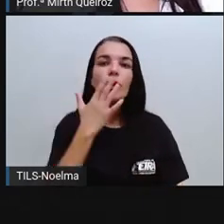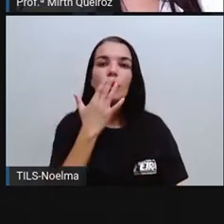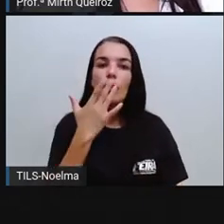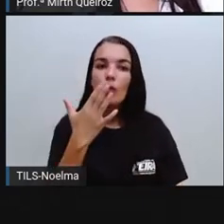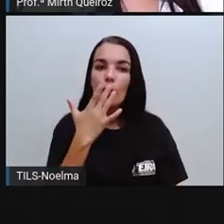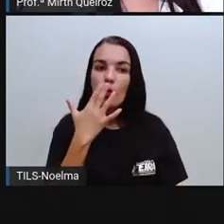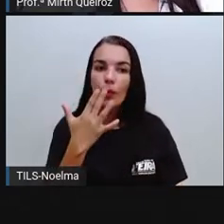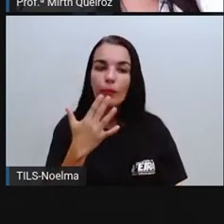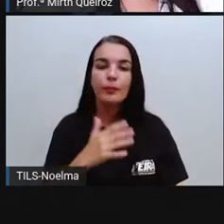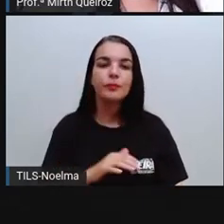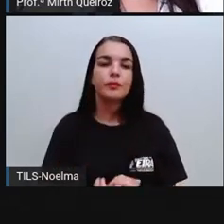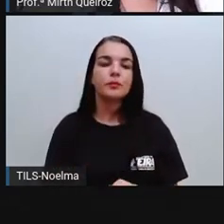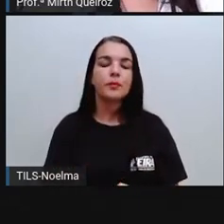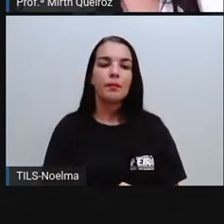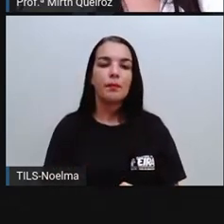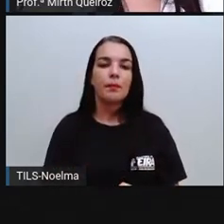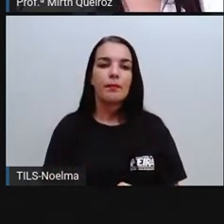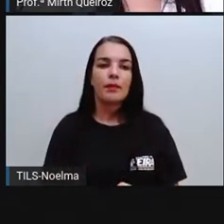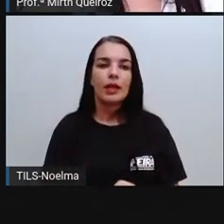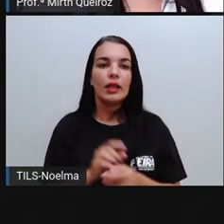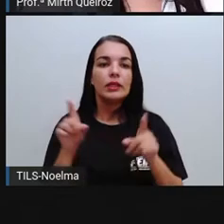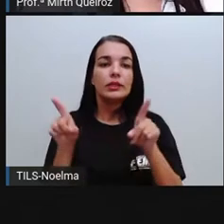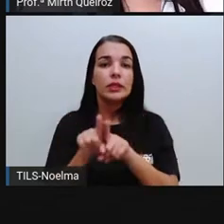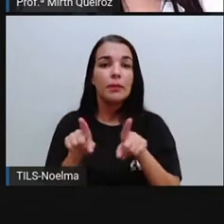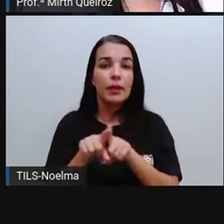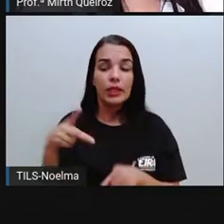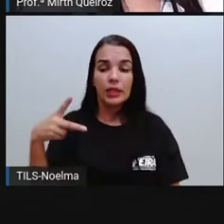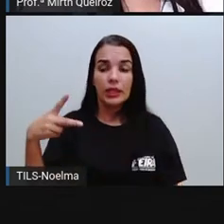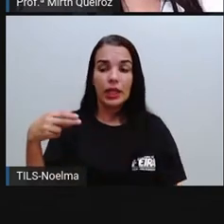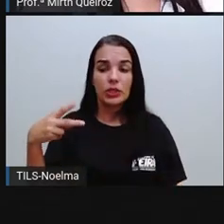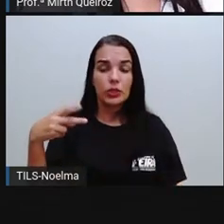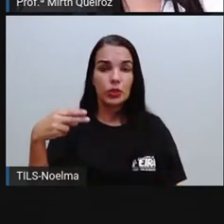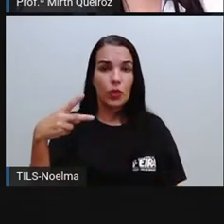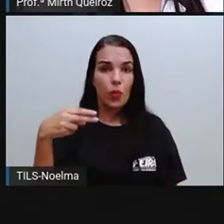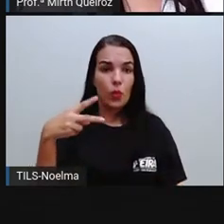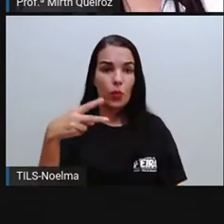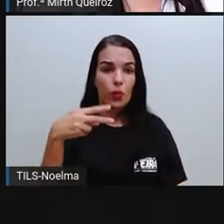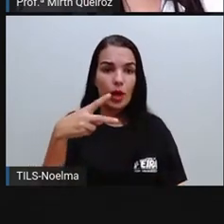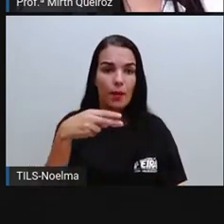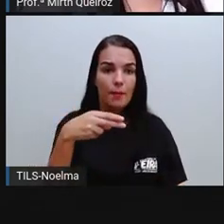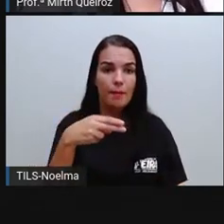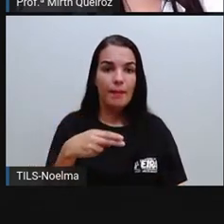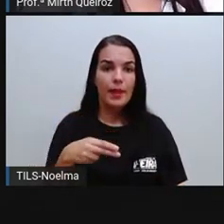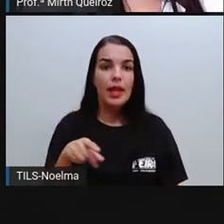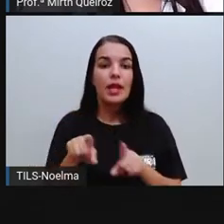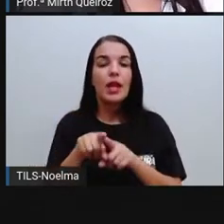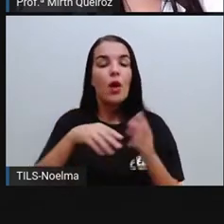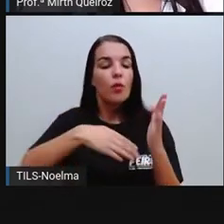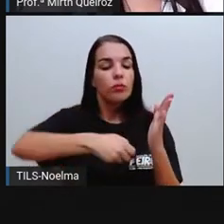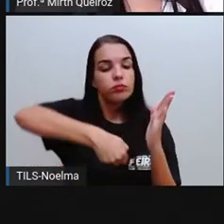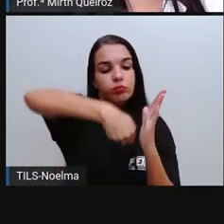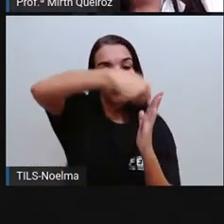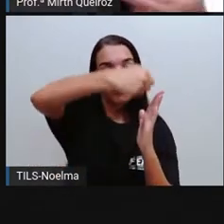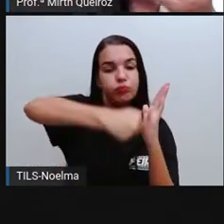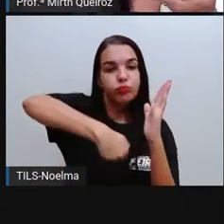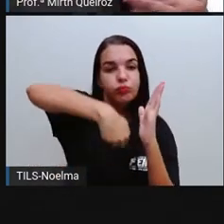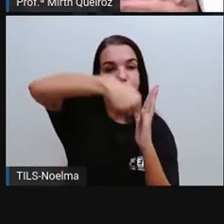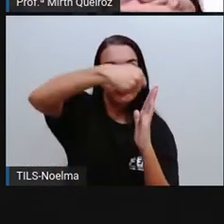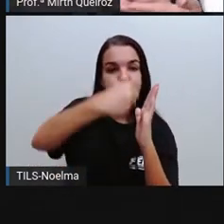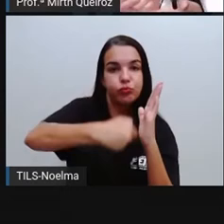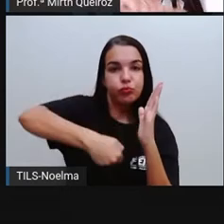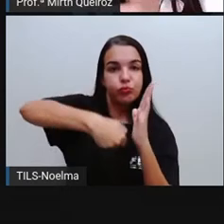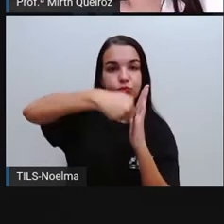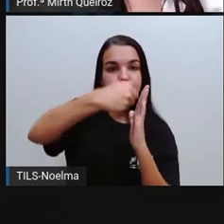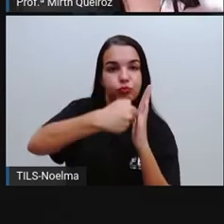a xilogravura. Tesoura. Rolo de tinta, né? Aquele rolinho de